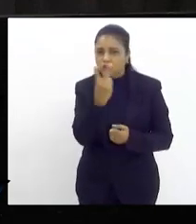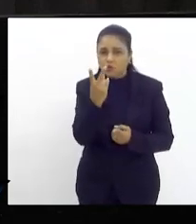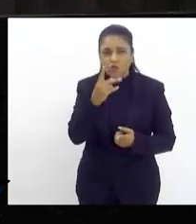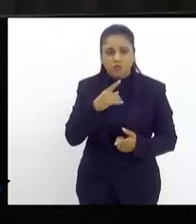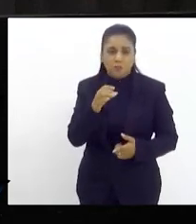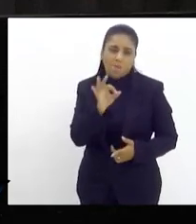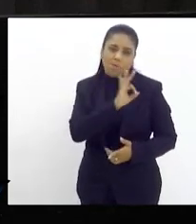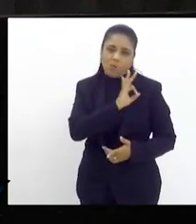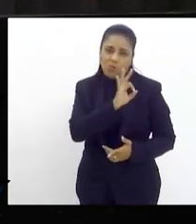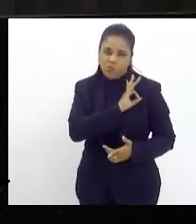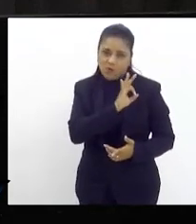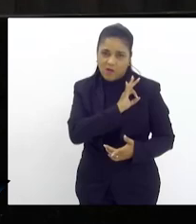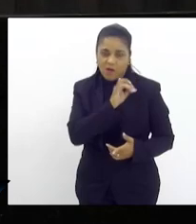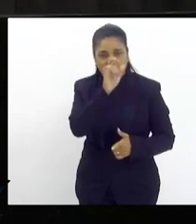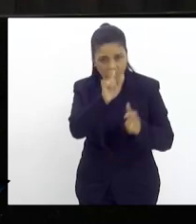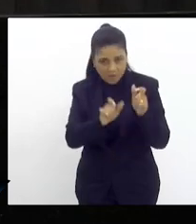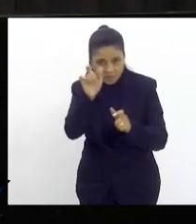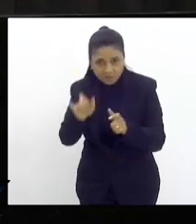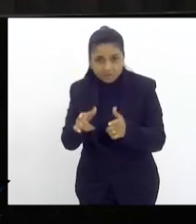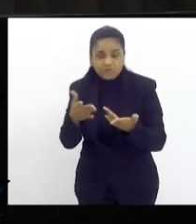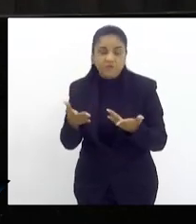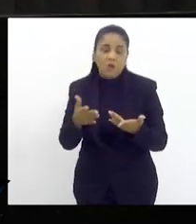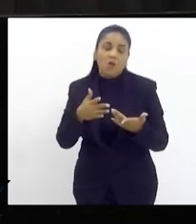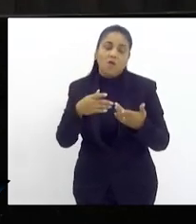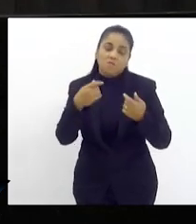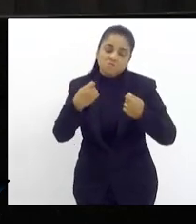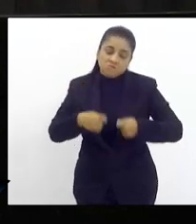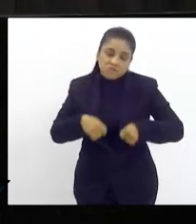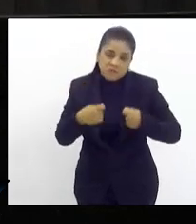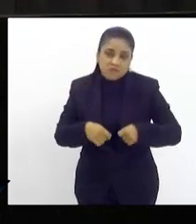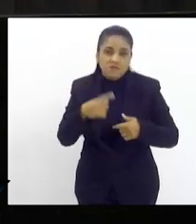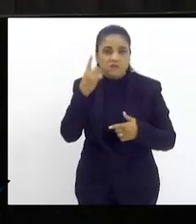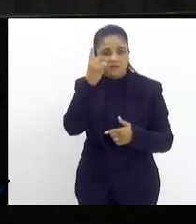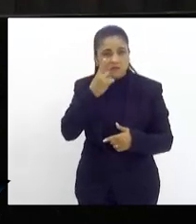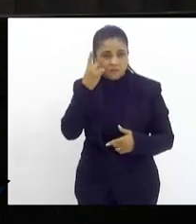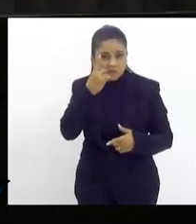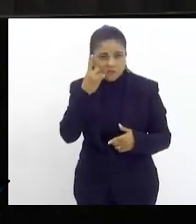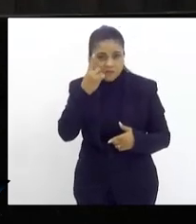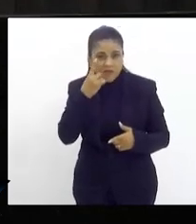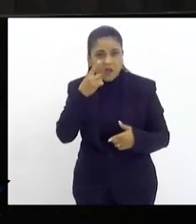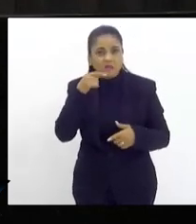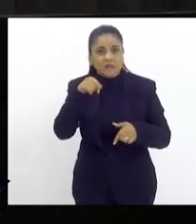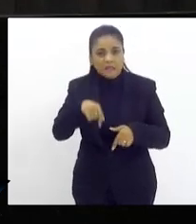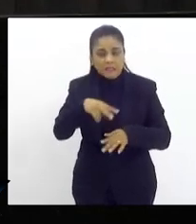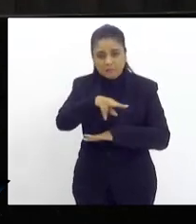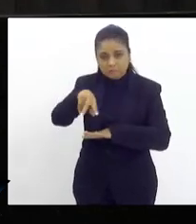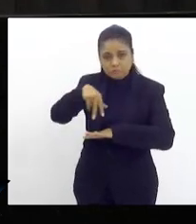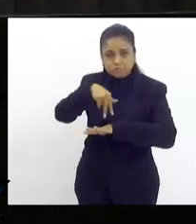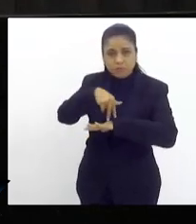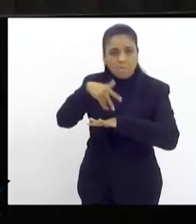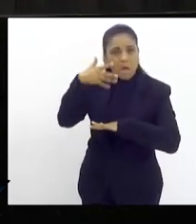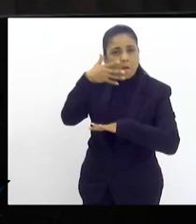então é necessário muitas das vezes nobre deputado pode falar que nessa tribuna com